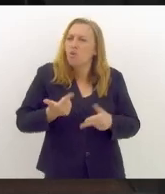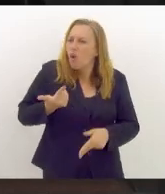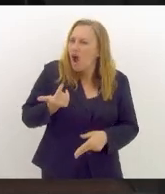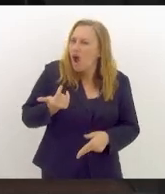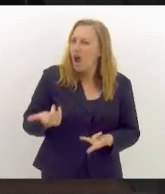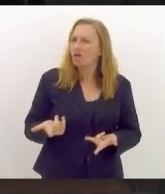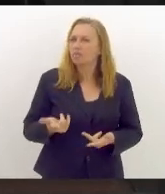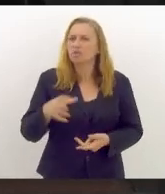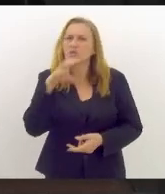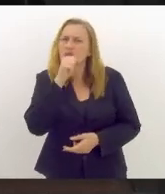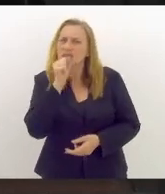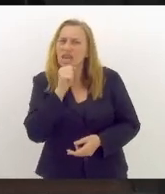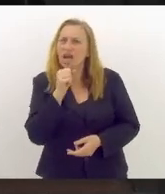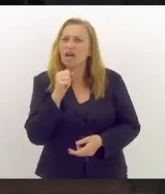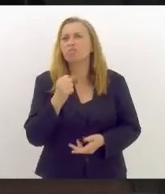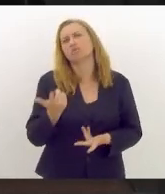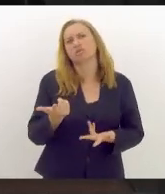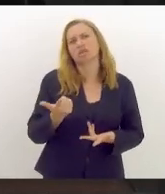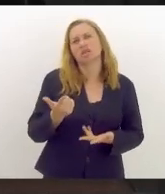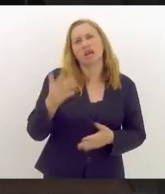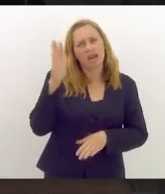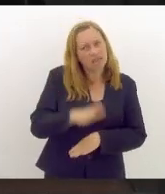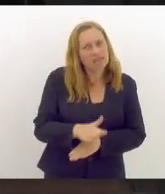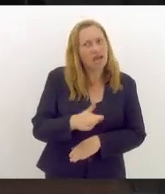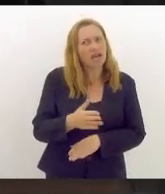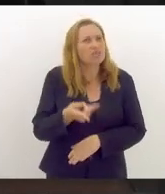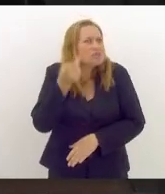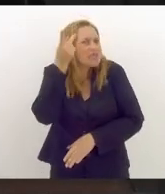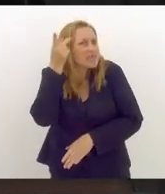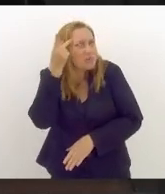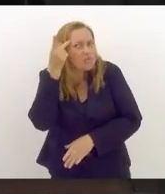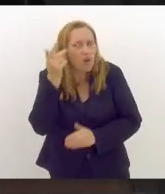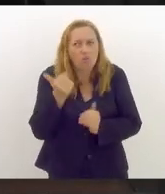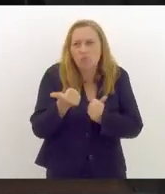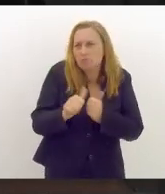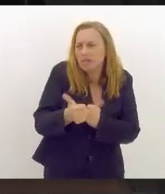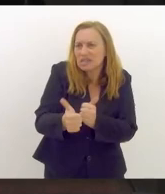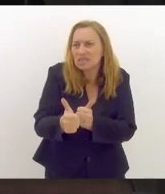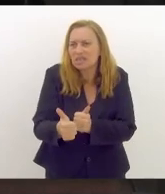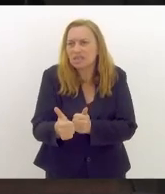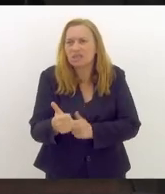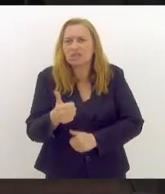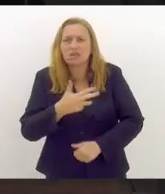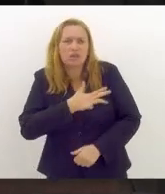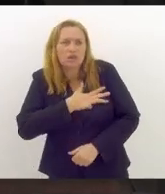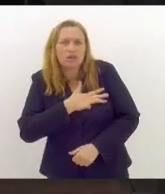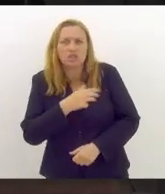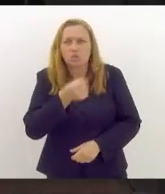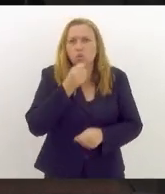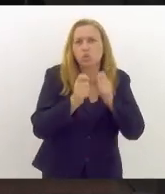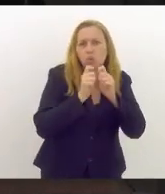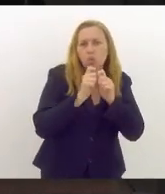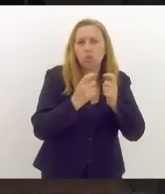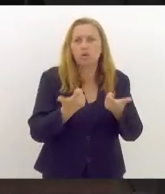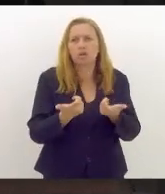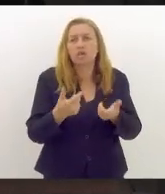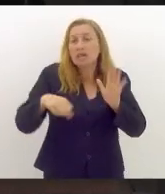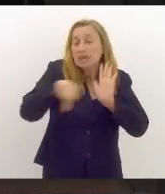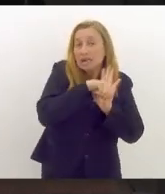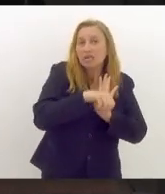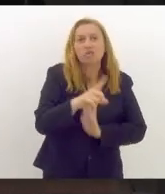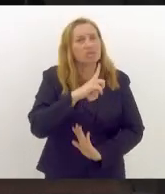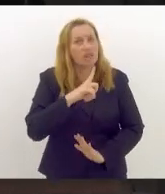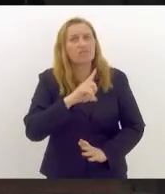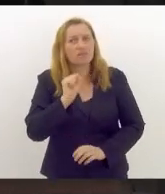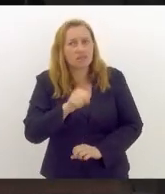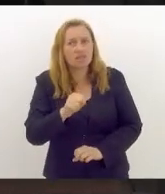sábado à tarde, na véspera da eleição, em São Paulo, perseguindo um eleitor de Lula, jornalista negro, cometeu vários crimes, inclusive crime